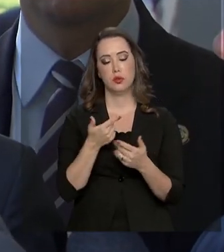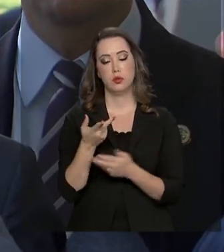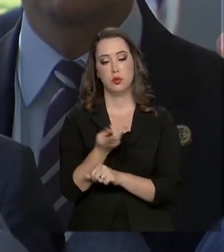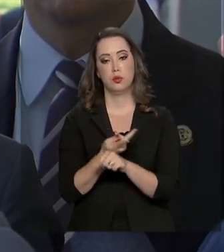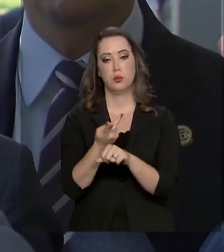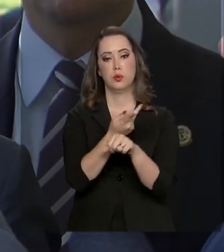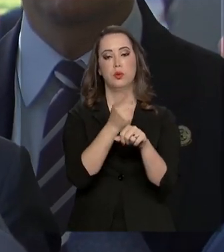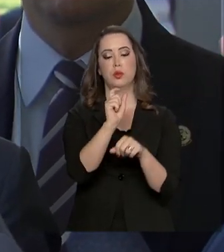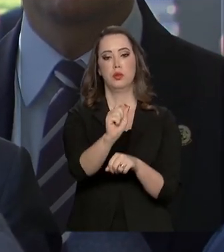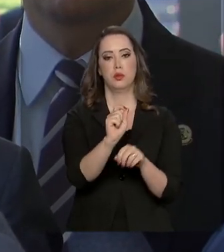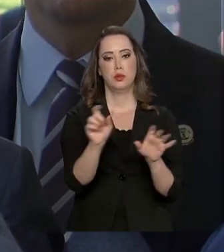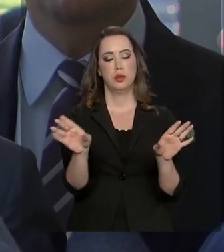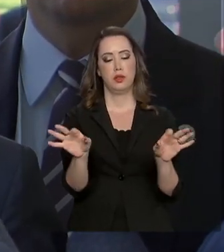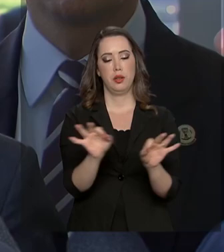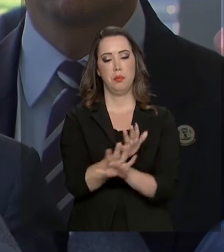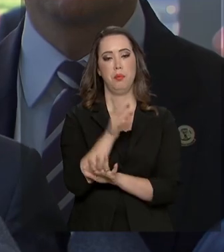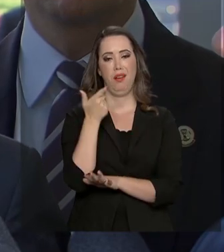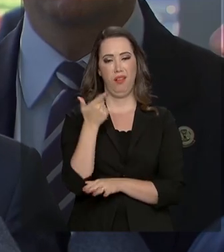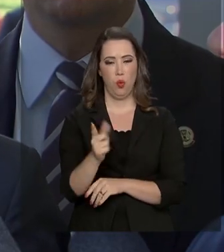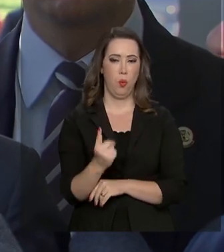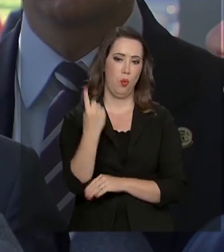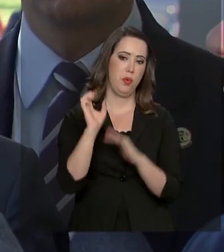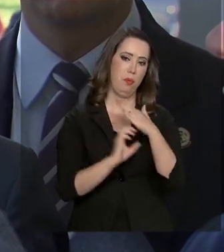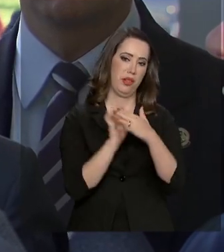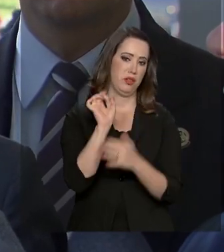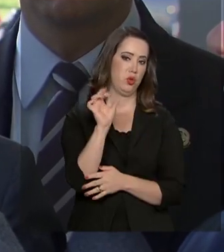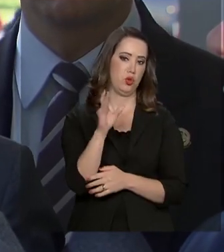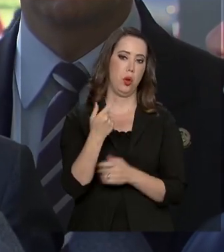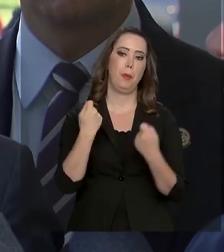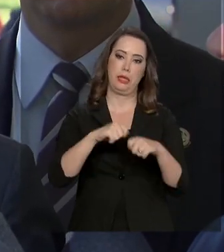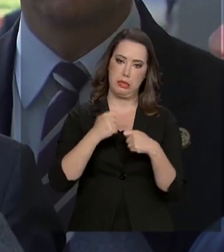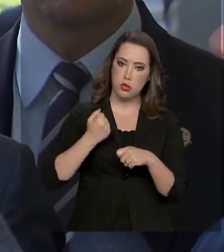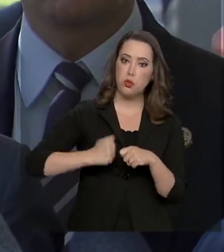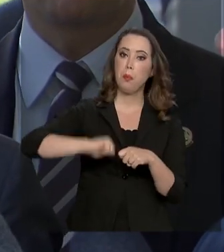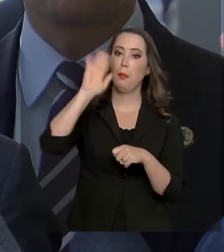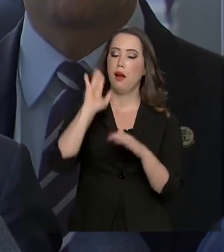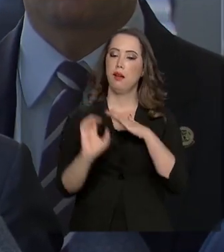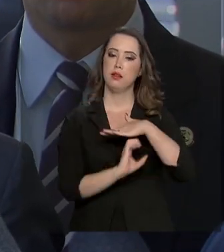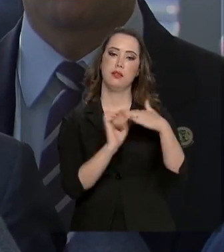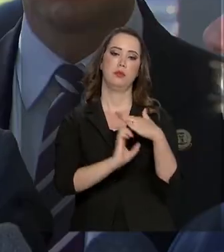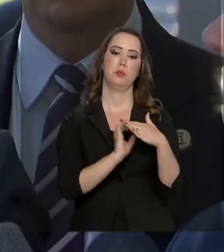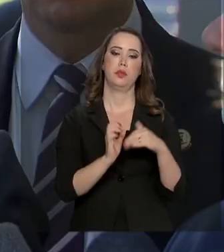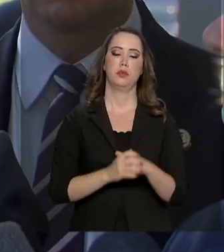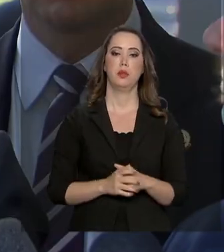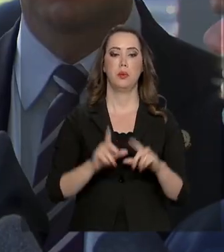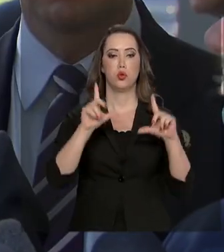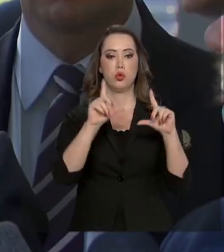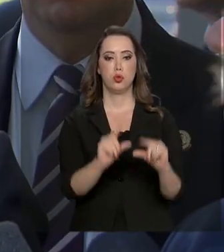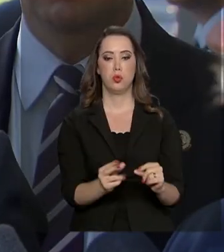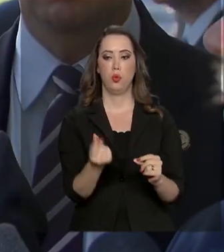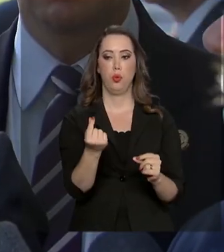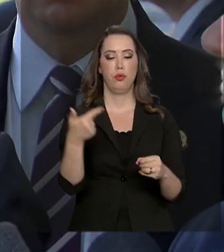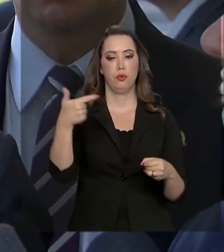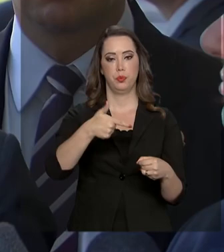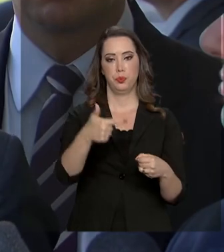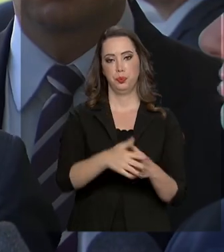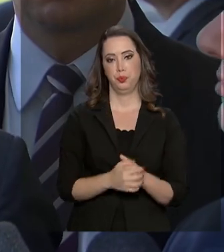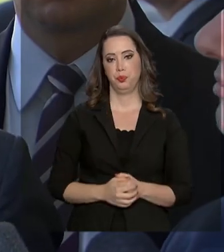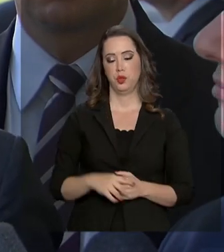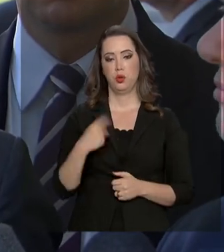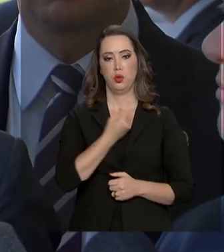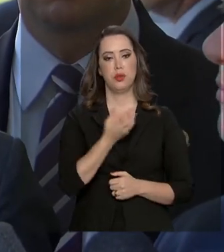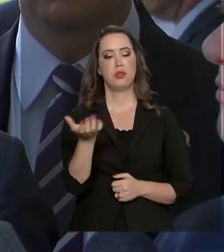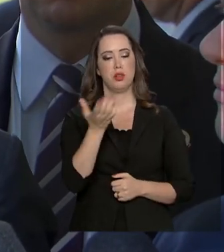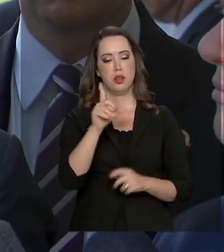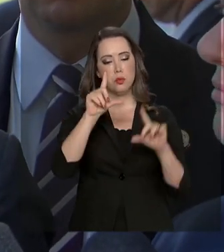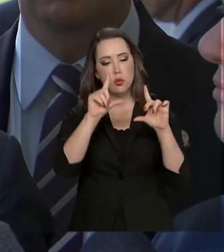buscando quebrar esse monopólio para diminuir o preço. Só com a concorrência ele pode diminuir. Estamos fazendo o possível para baratear